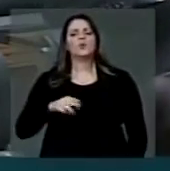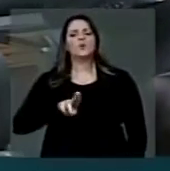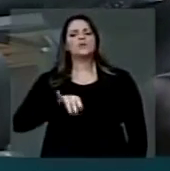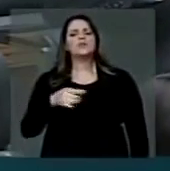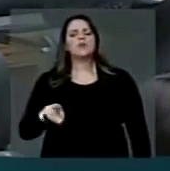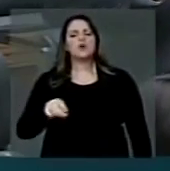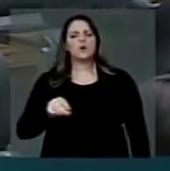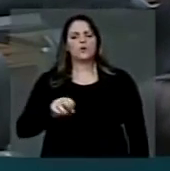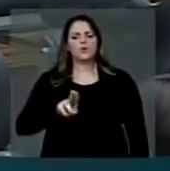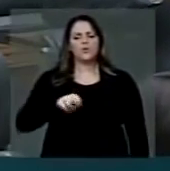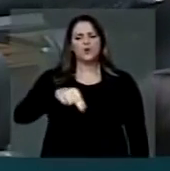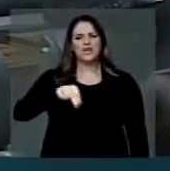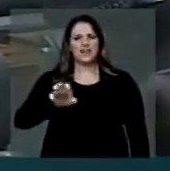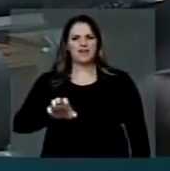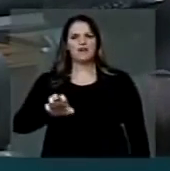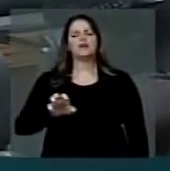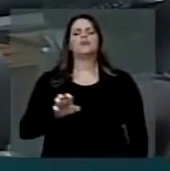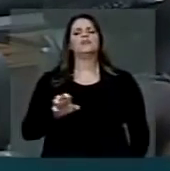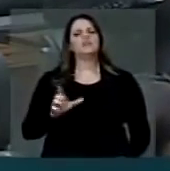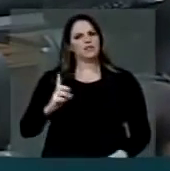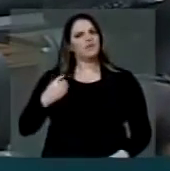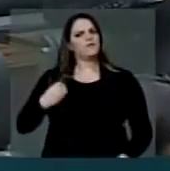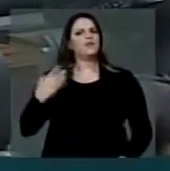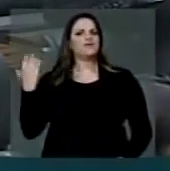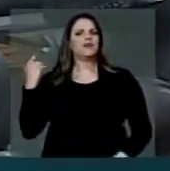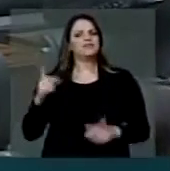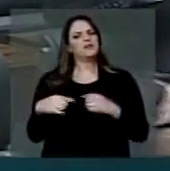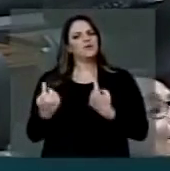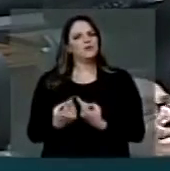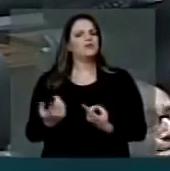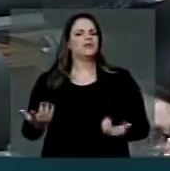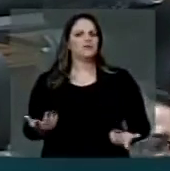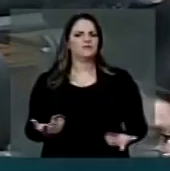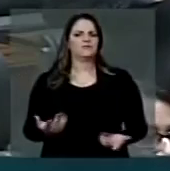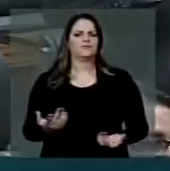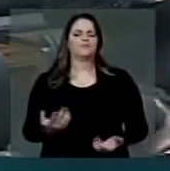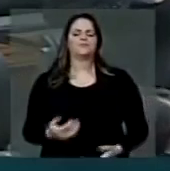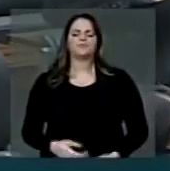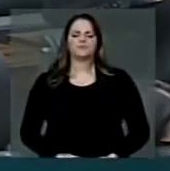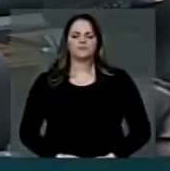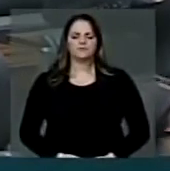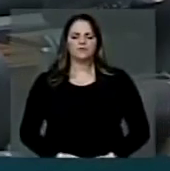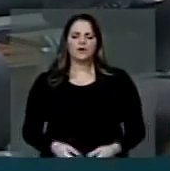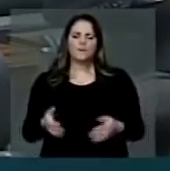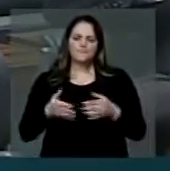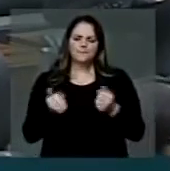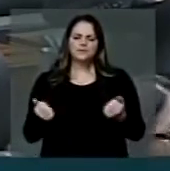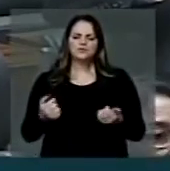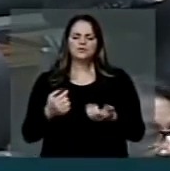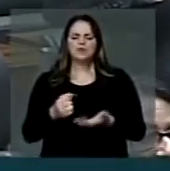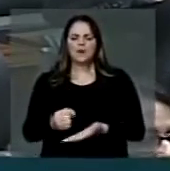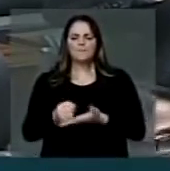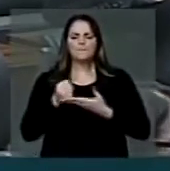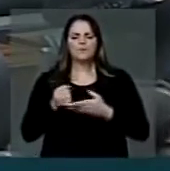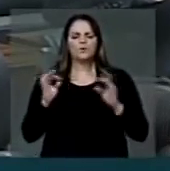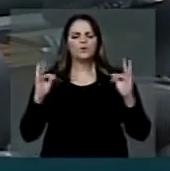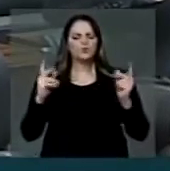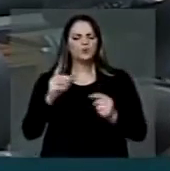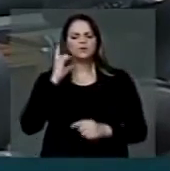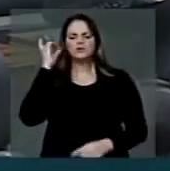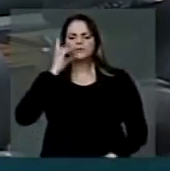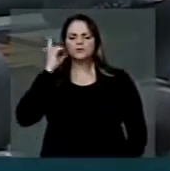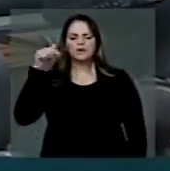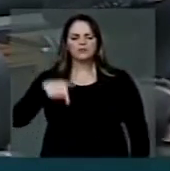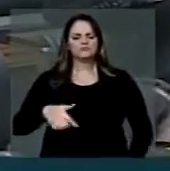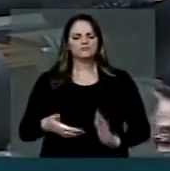Estudantes, a UNE, que esteve lá presente em audiência pública no Rio de Janeiro. Peço o apoio de todos os parlamentares